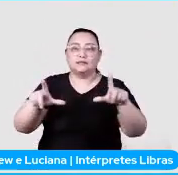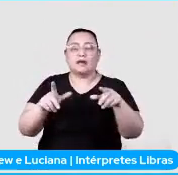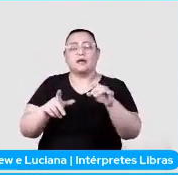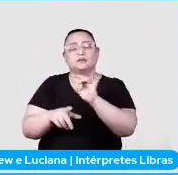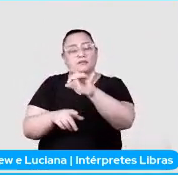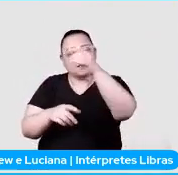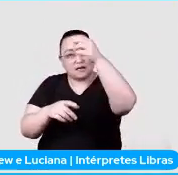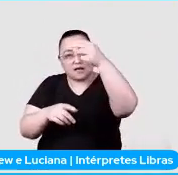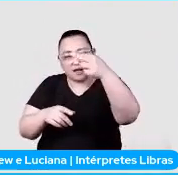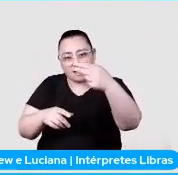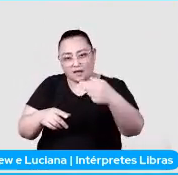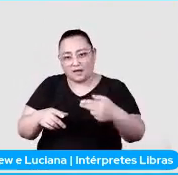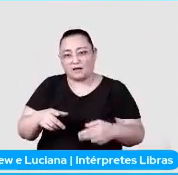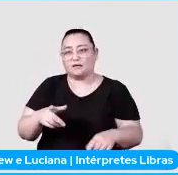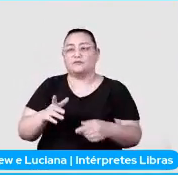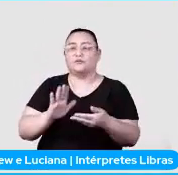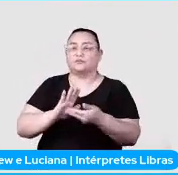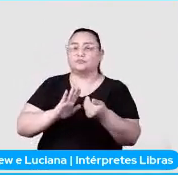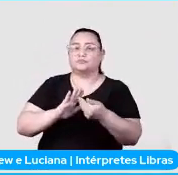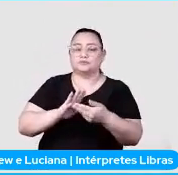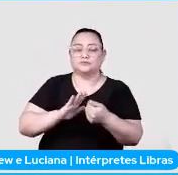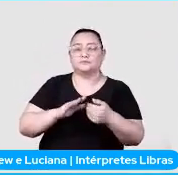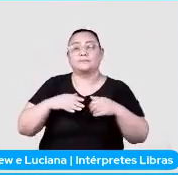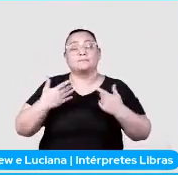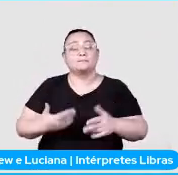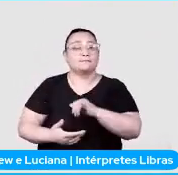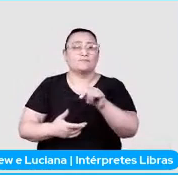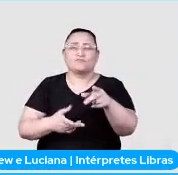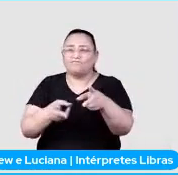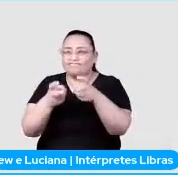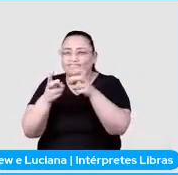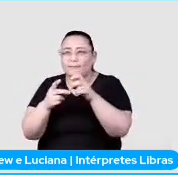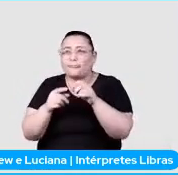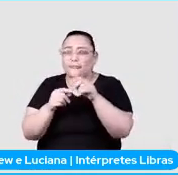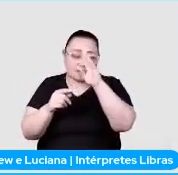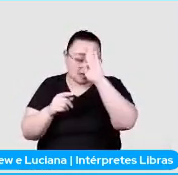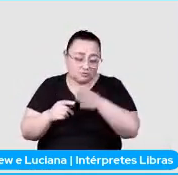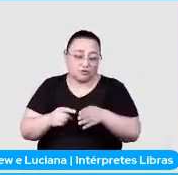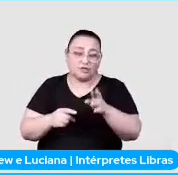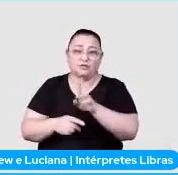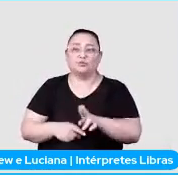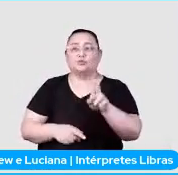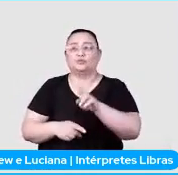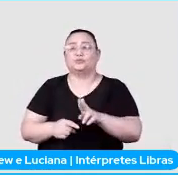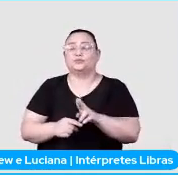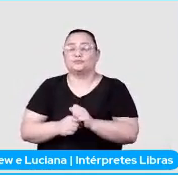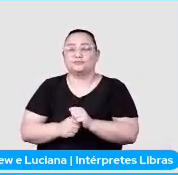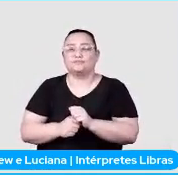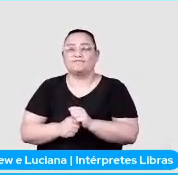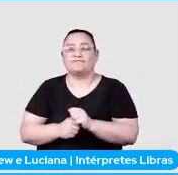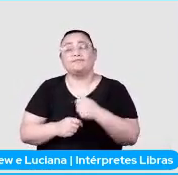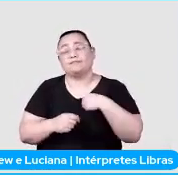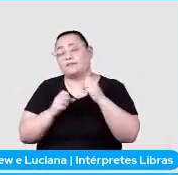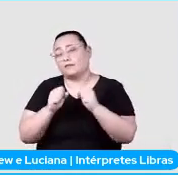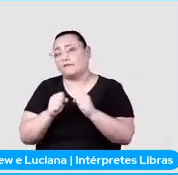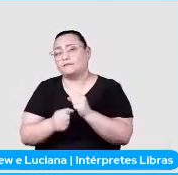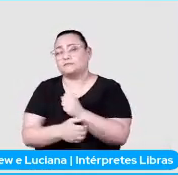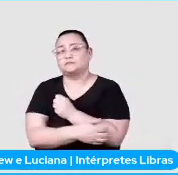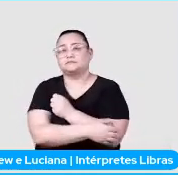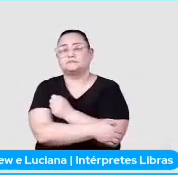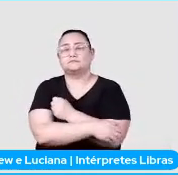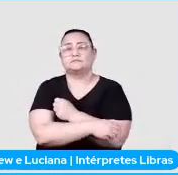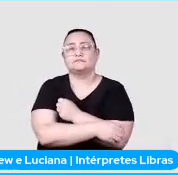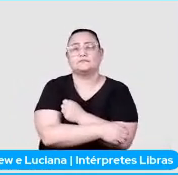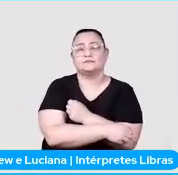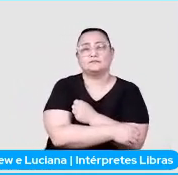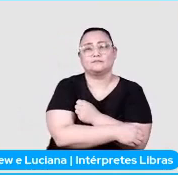raspados. Mas se você vê, ela faz uso direto de dois signals aqui e eu podia, tipo, em vez de